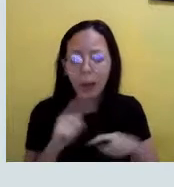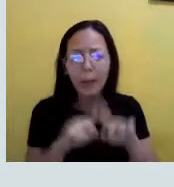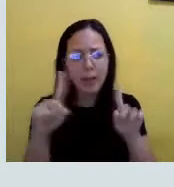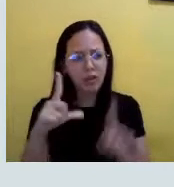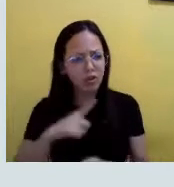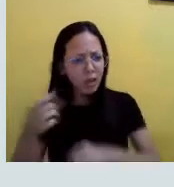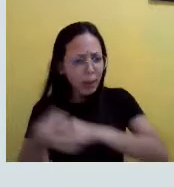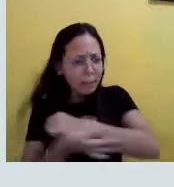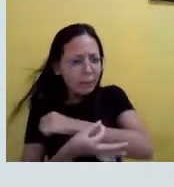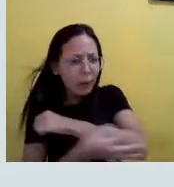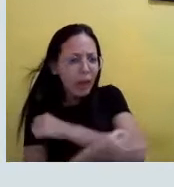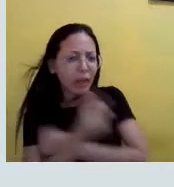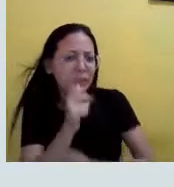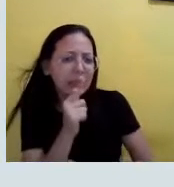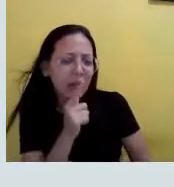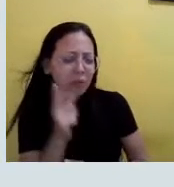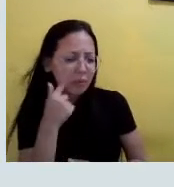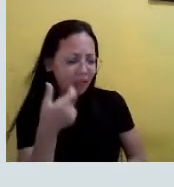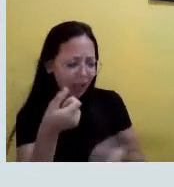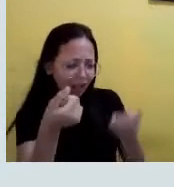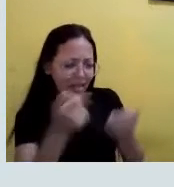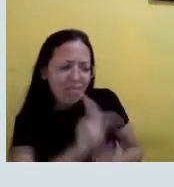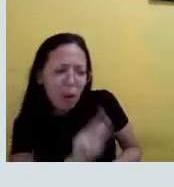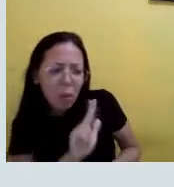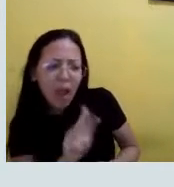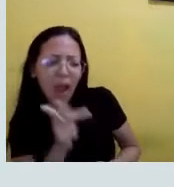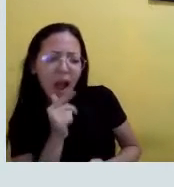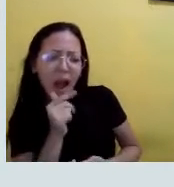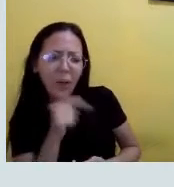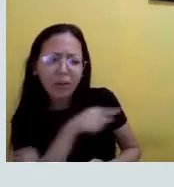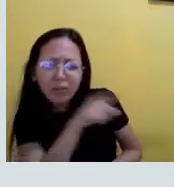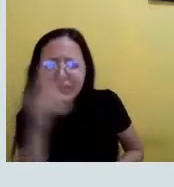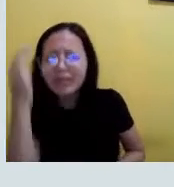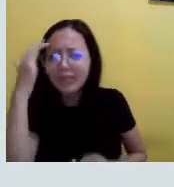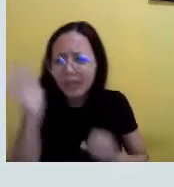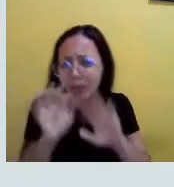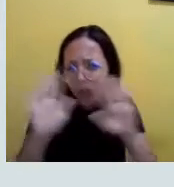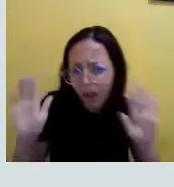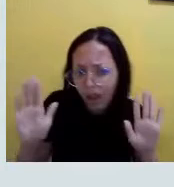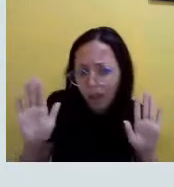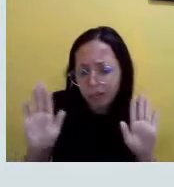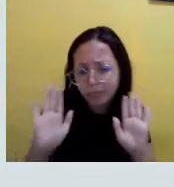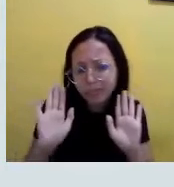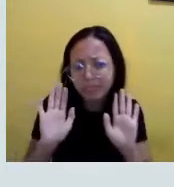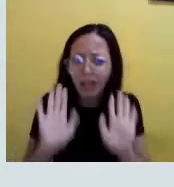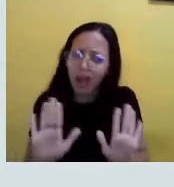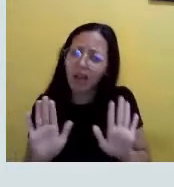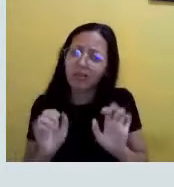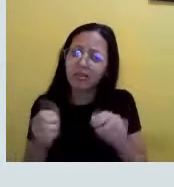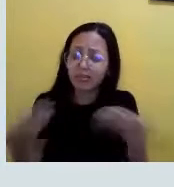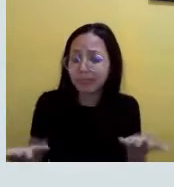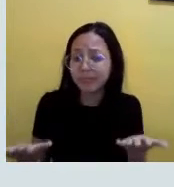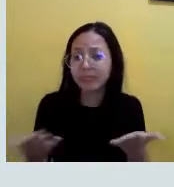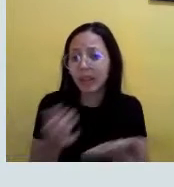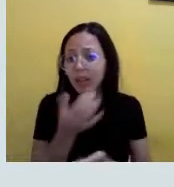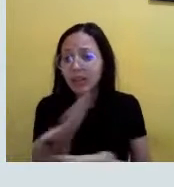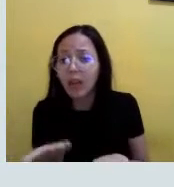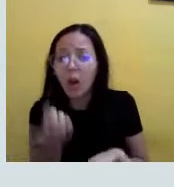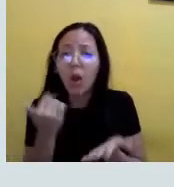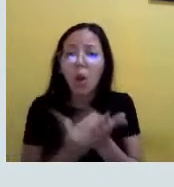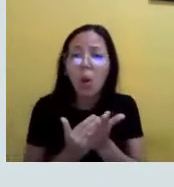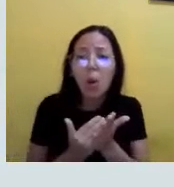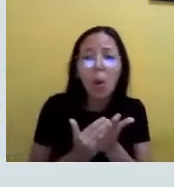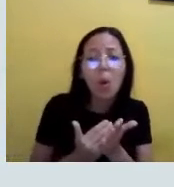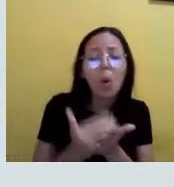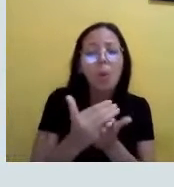molécula de água, ela não é água. Não sei se vocês estão conseguindo compreender. Mas, é basicamente isso. E aí, quando eu vou começar,